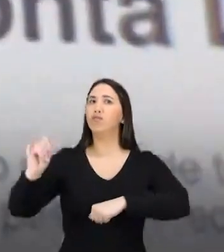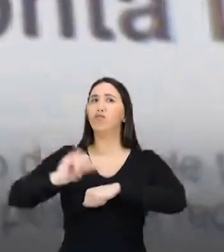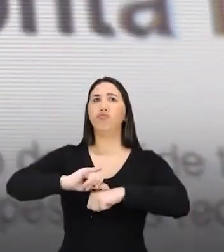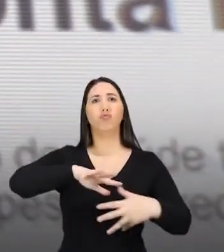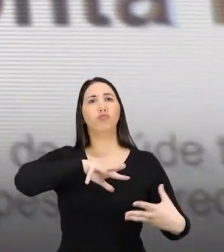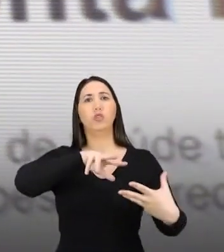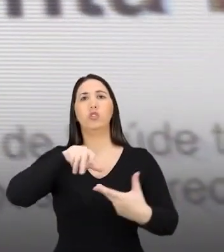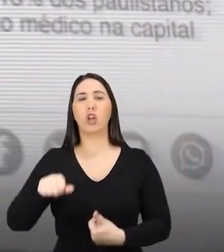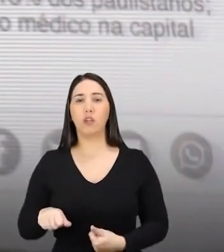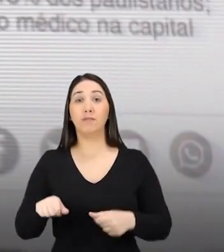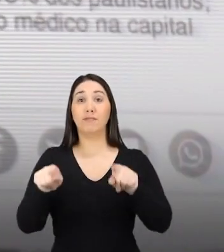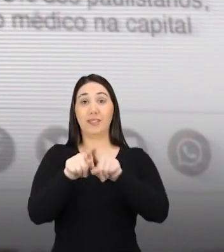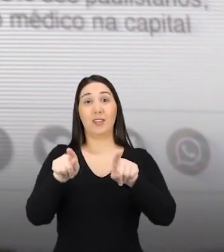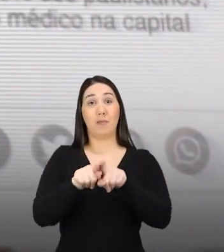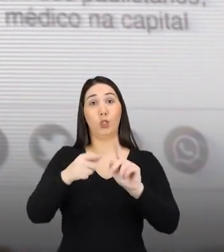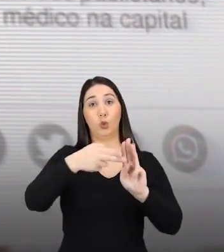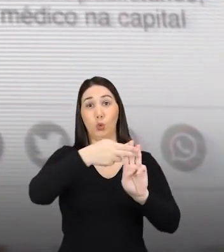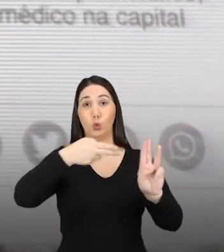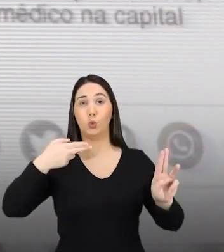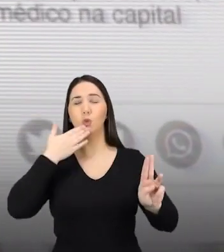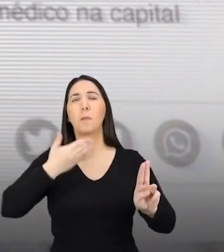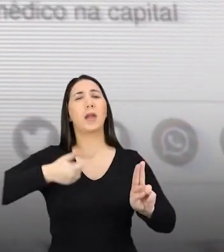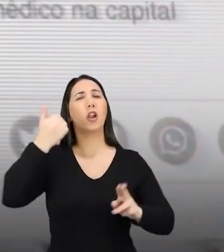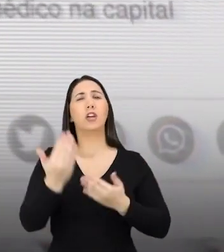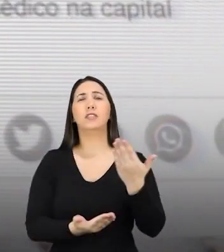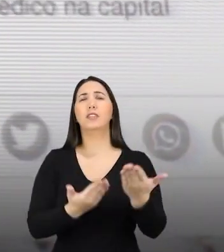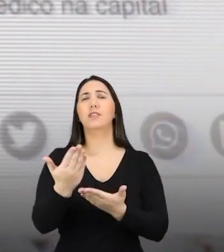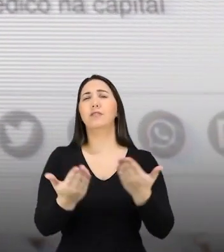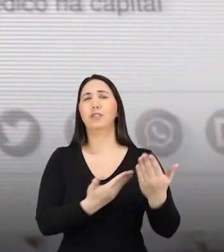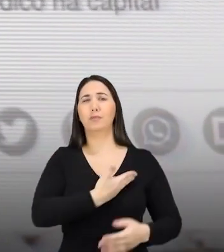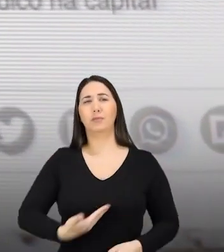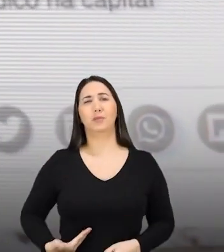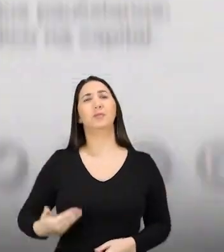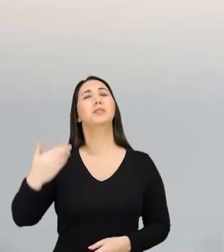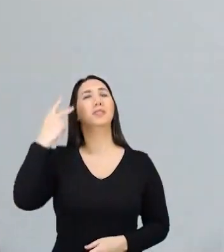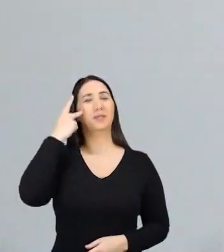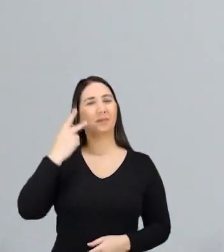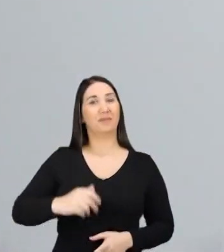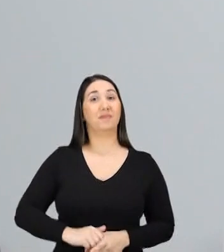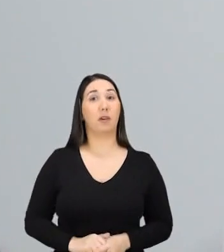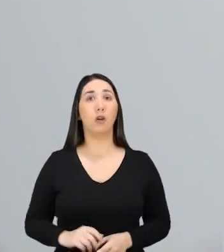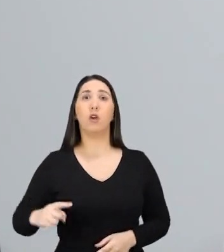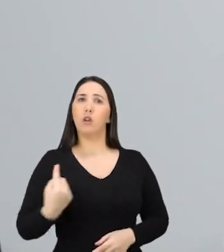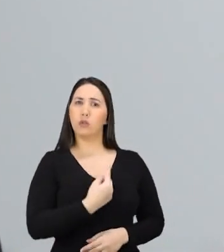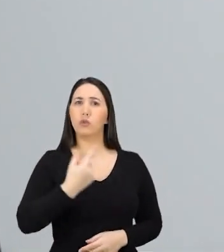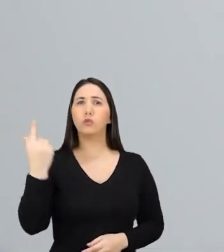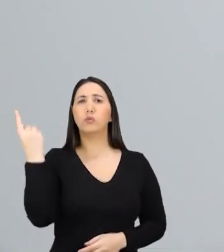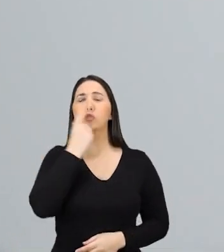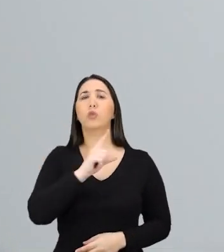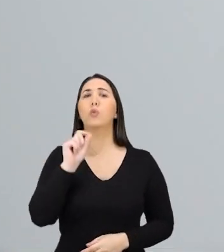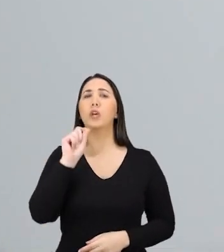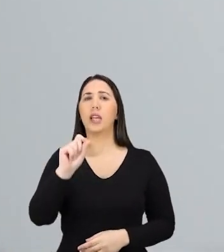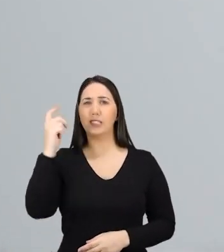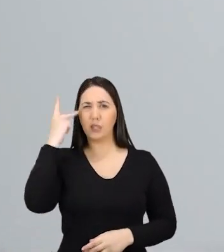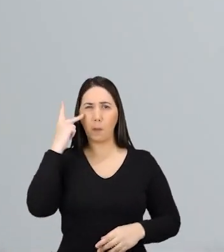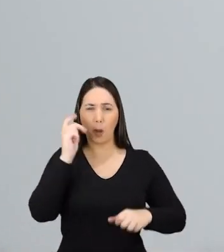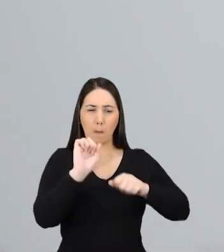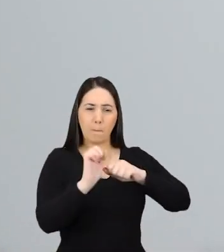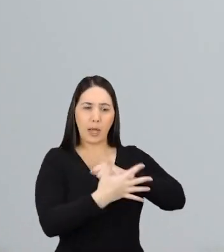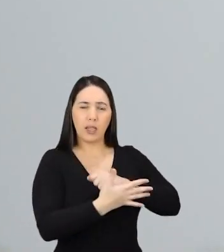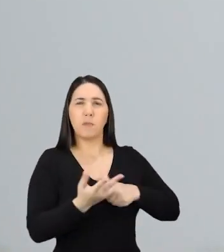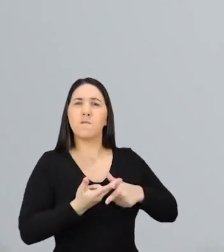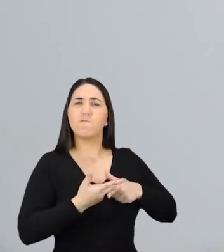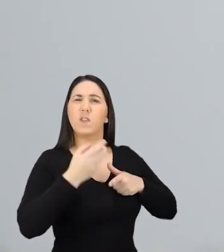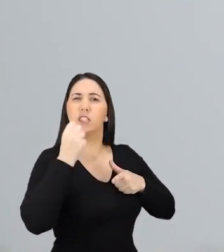foi eleito o melhor serviço público da cidade. O Edson Aparecido ajudou São Paulo a vencer a pandemia. E agora vai me